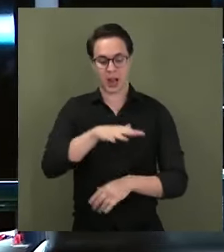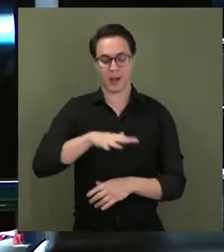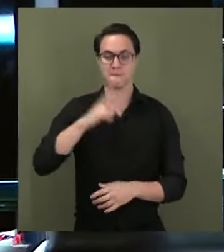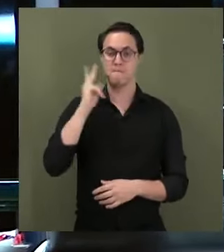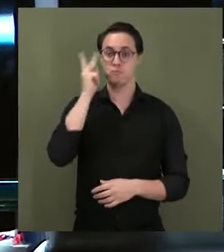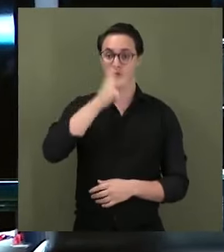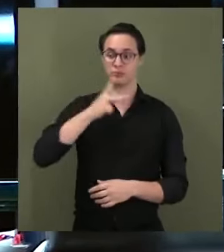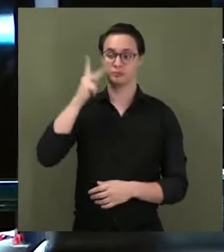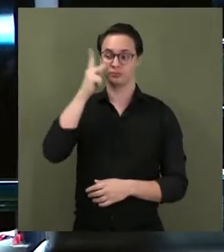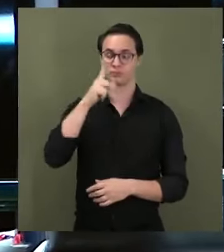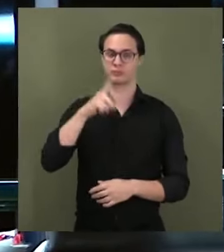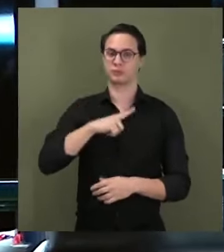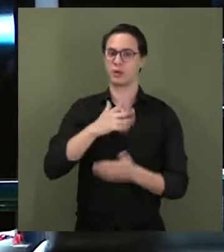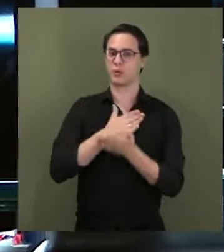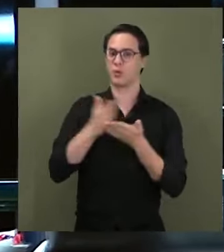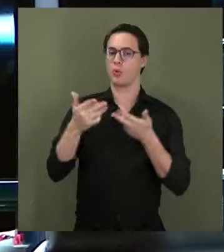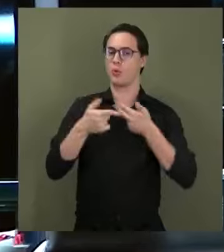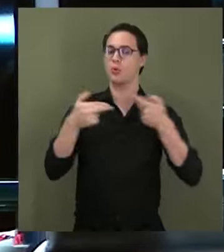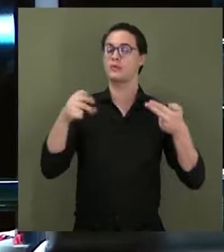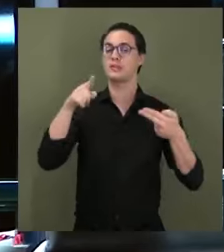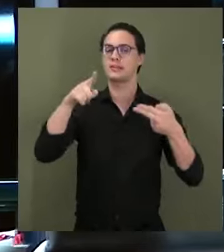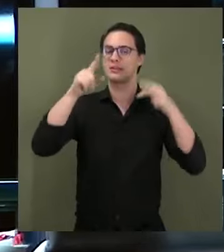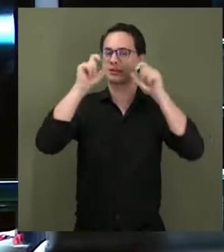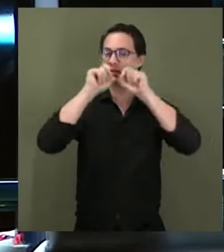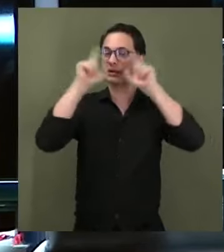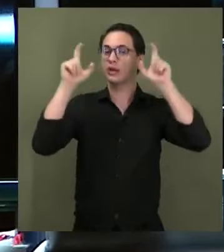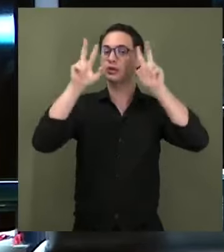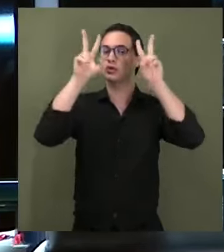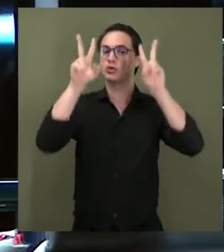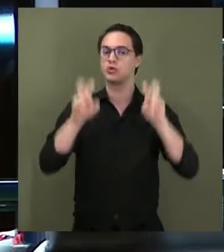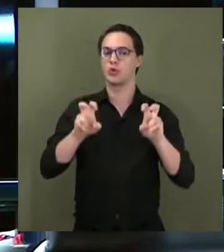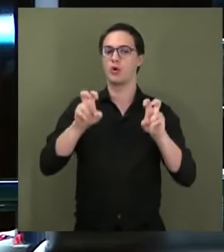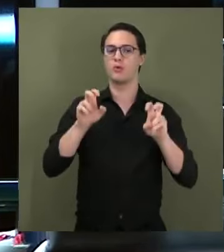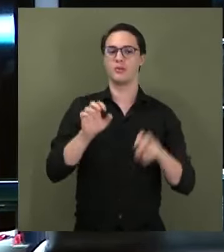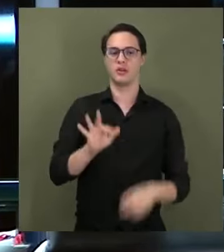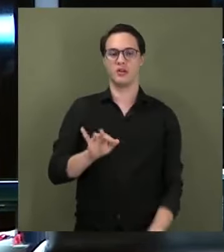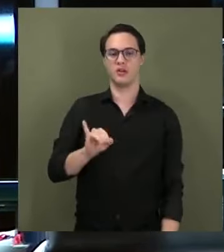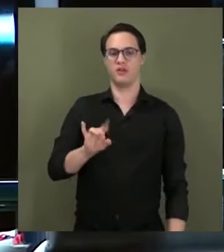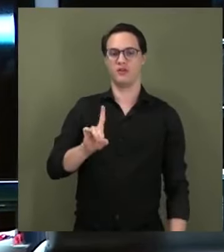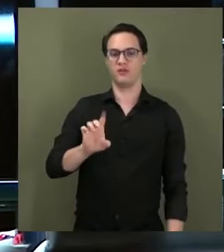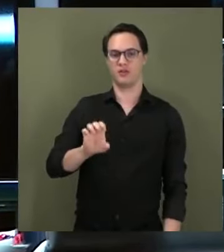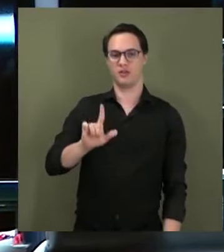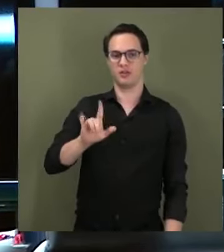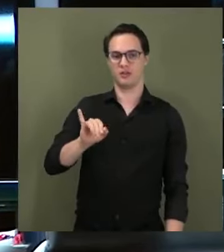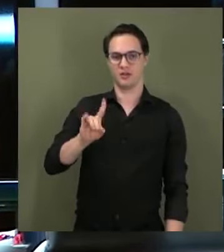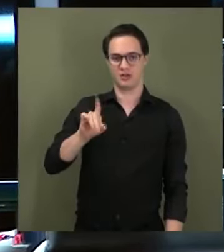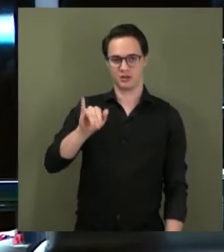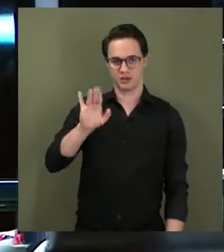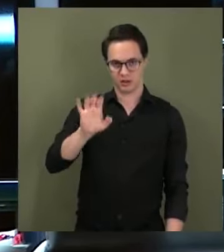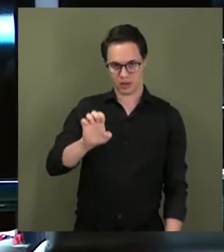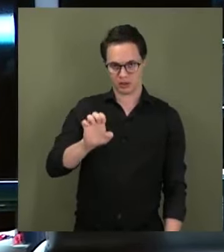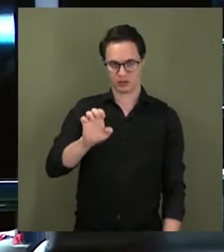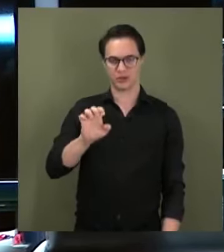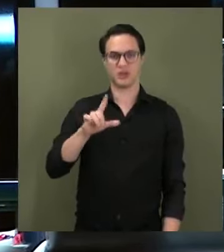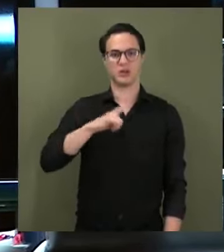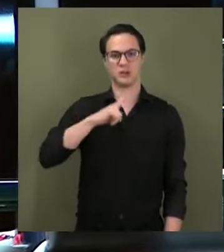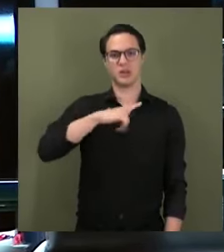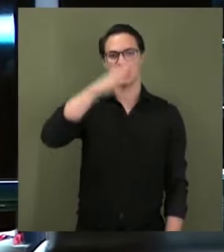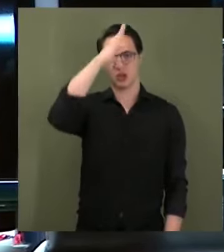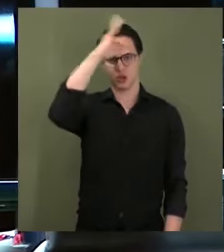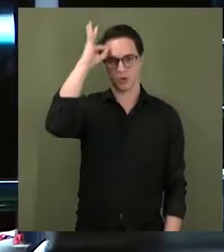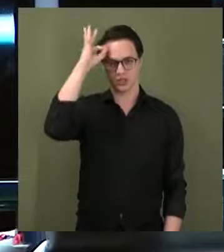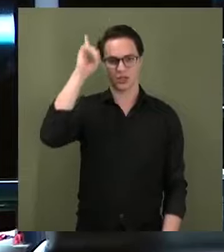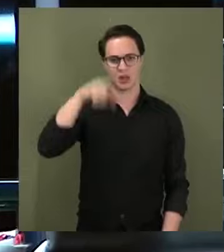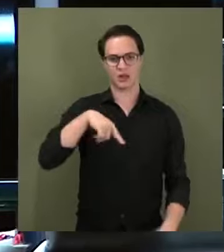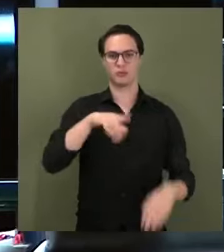dos pontos que Vossa Excelência destaca de fidelidade, a fidelidade à presunção de inocência como um princípio